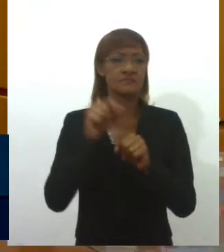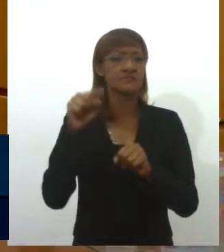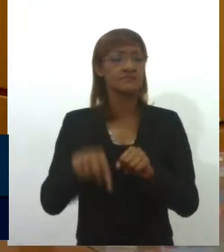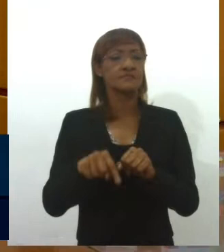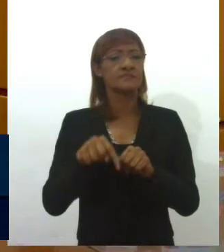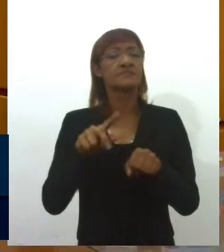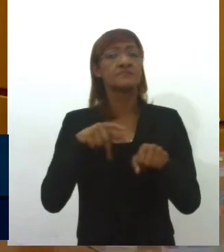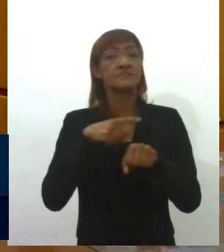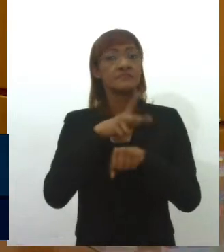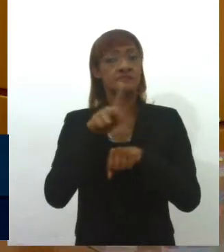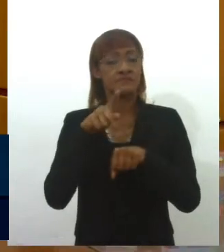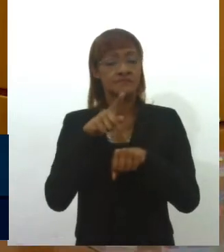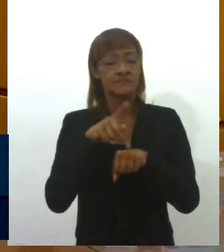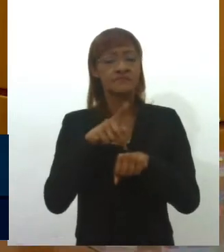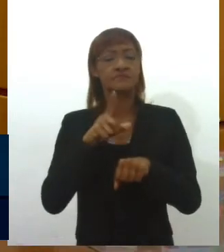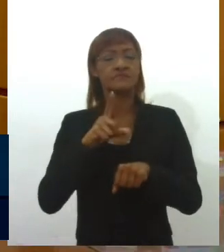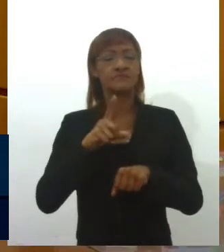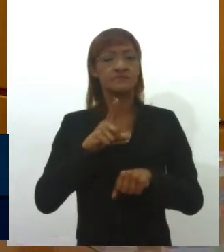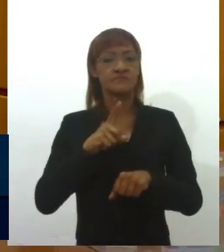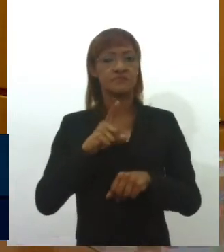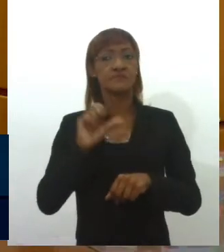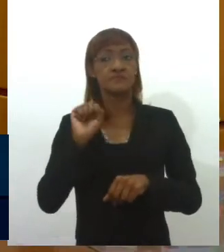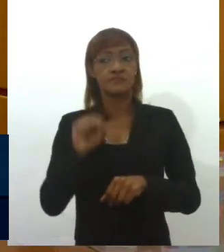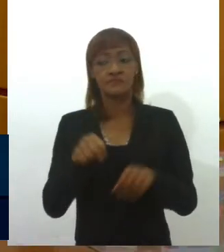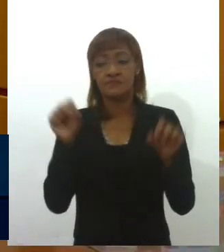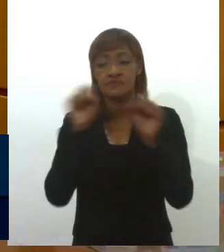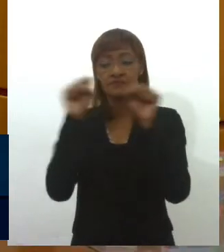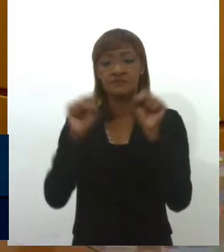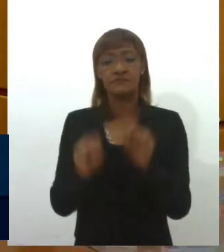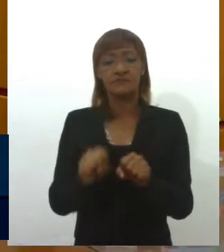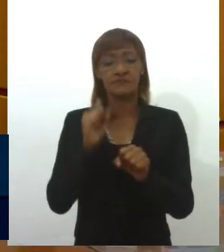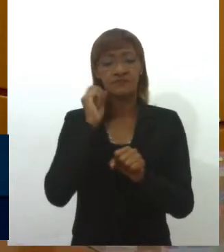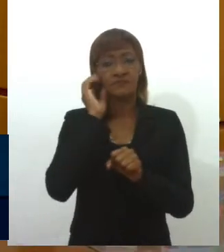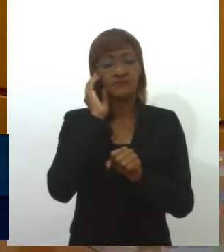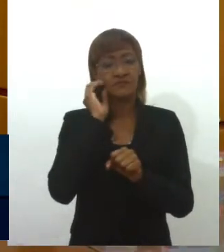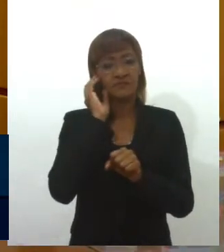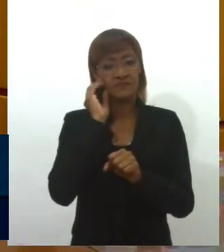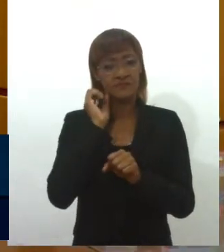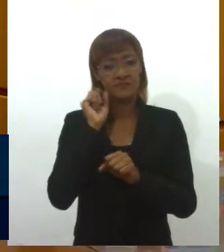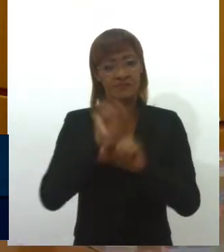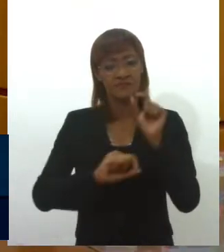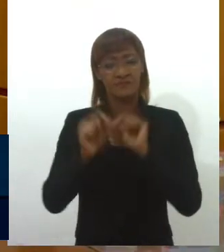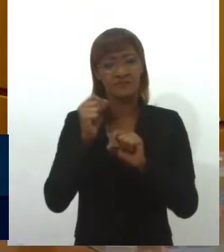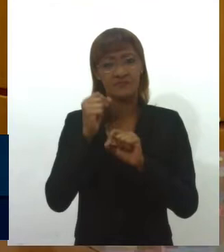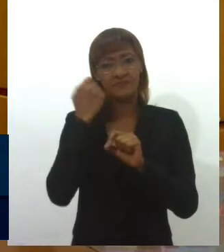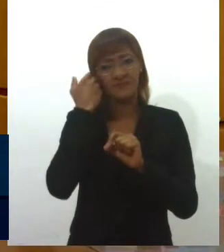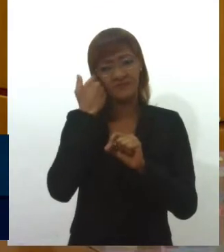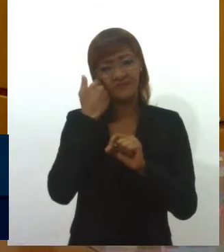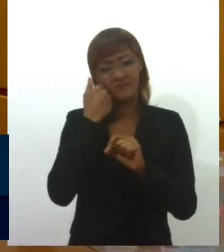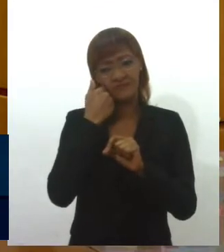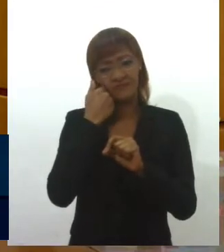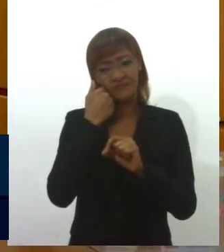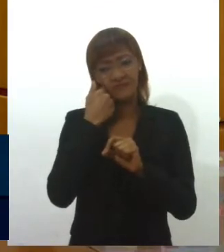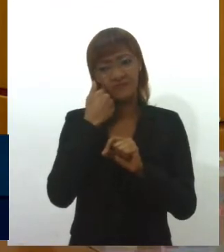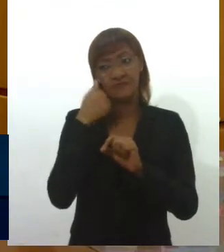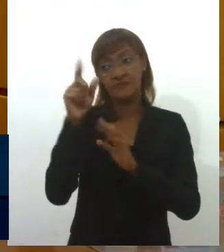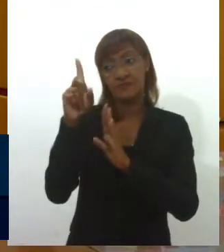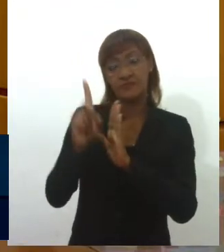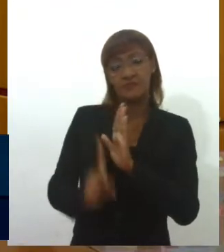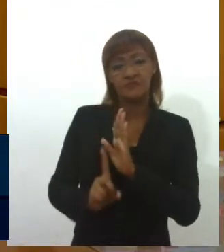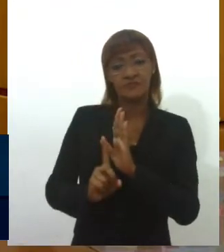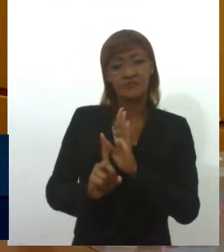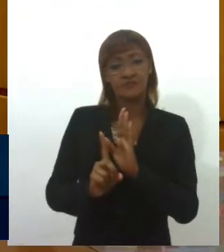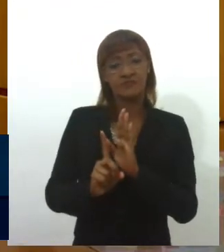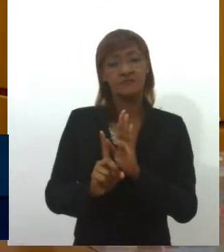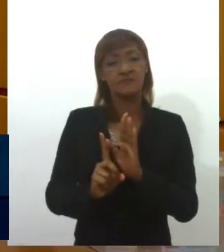legalista, e no sistema legalista, a tipificação do direito, das obrigações e dos crimes